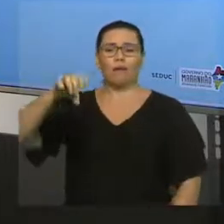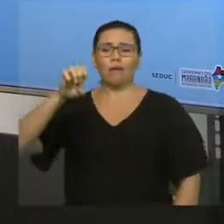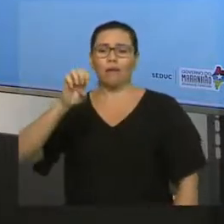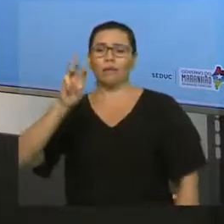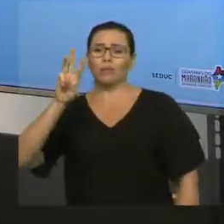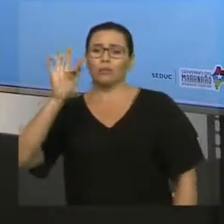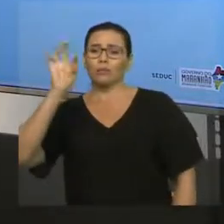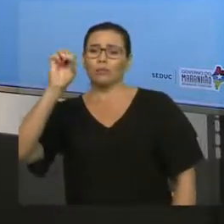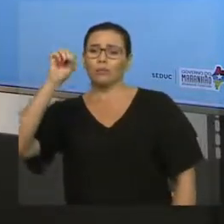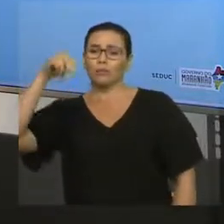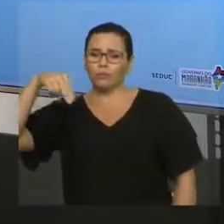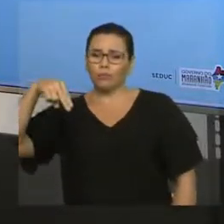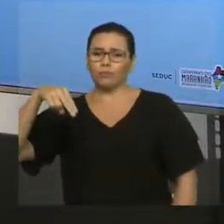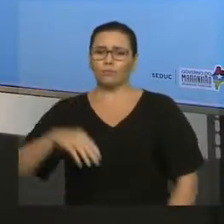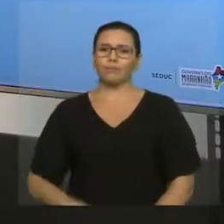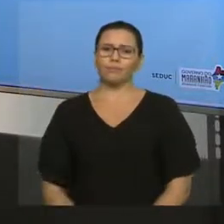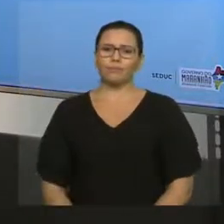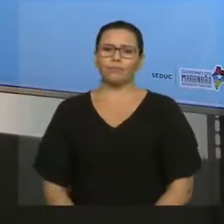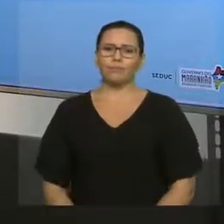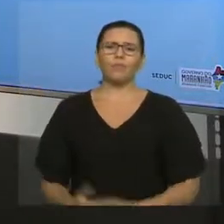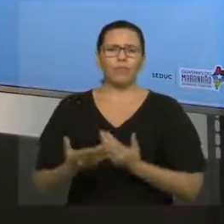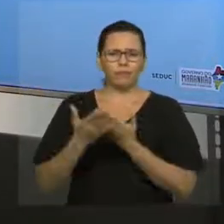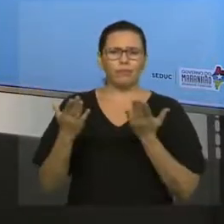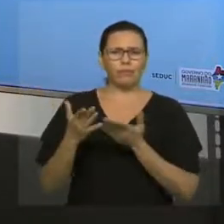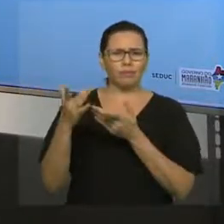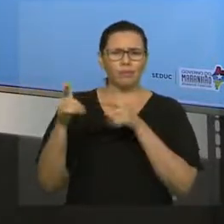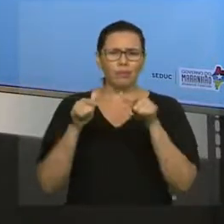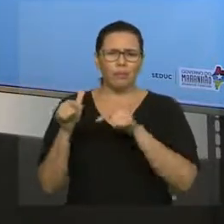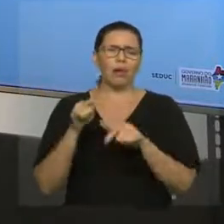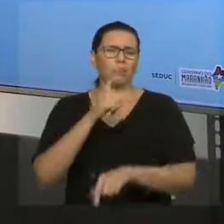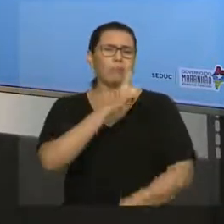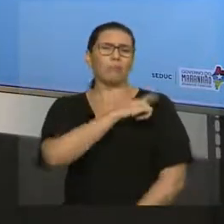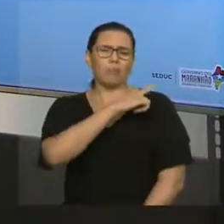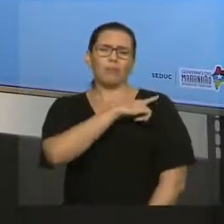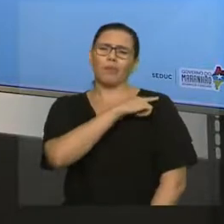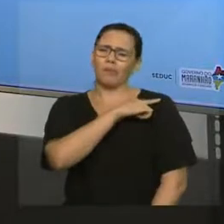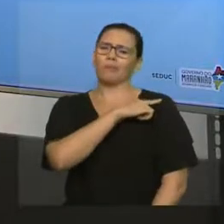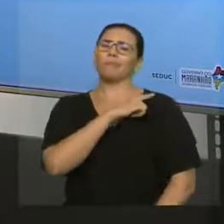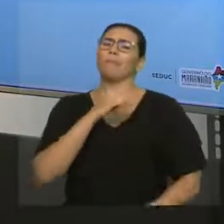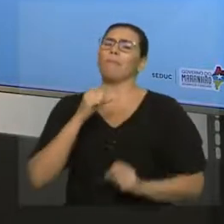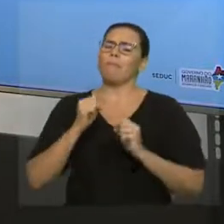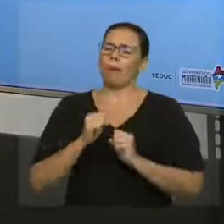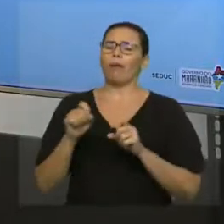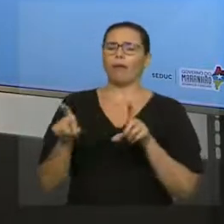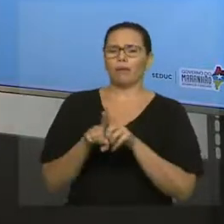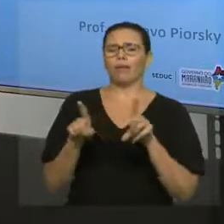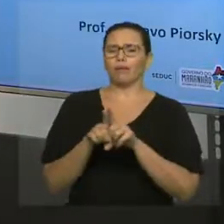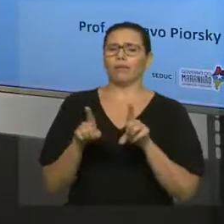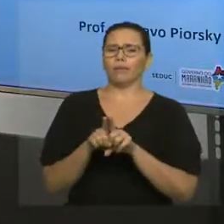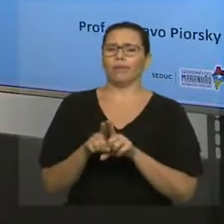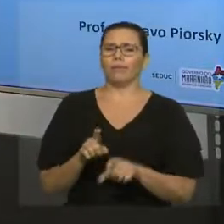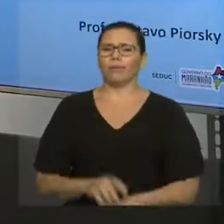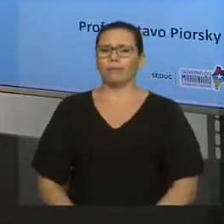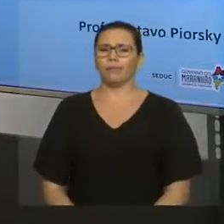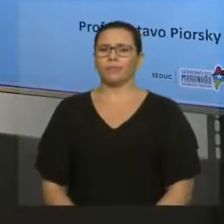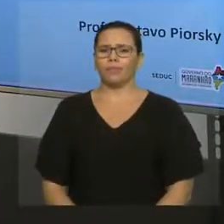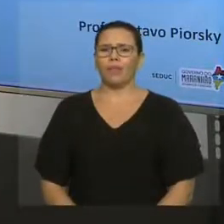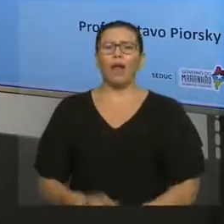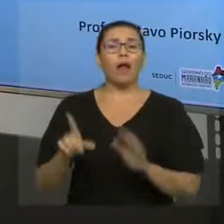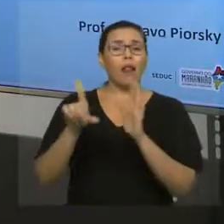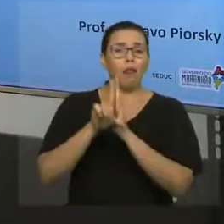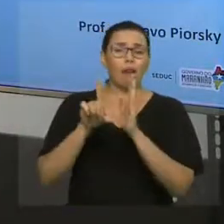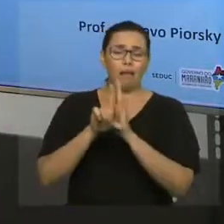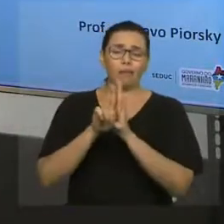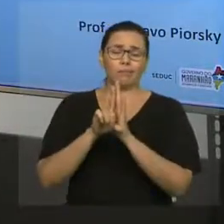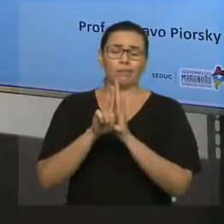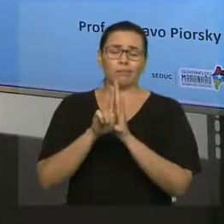pode, né, aparece aí para quem trabalha com o primeiro ano. Então, uma aula para fundamental e primeiro ano, ok? Então,